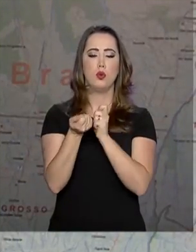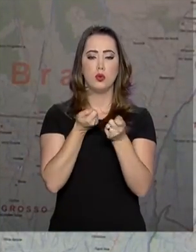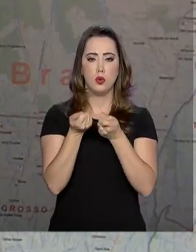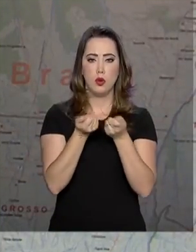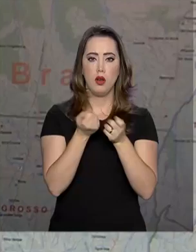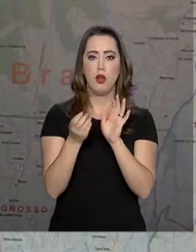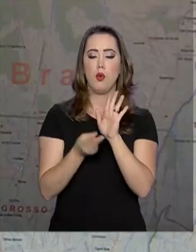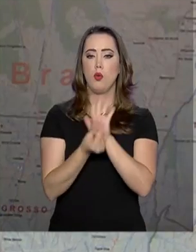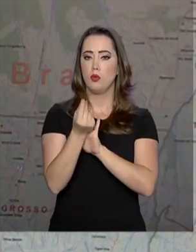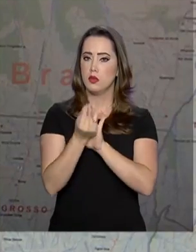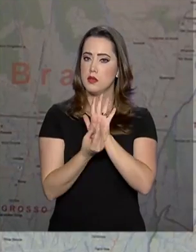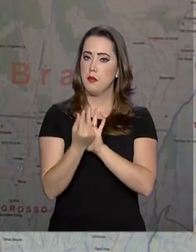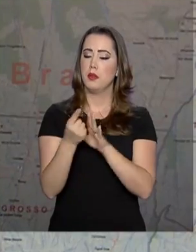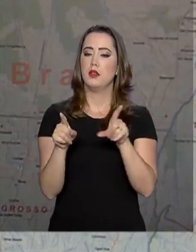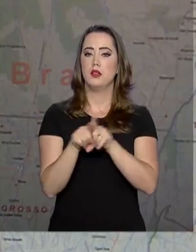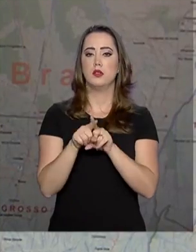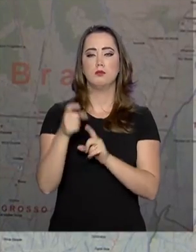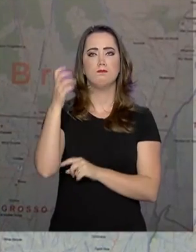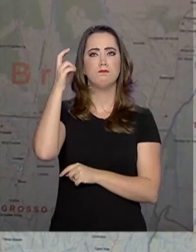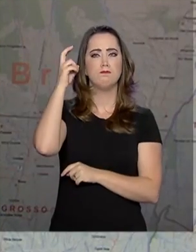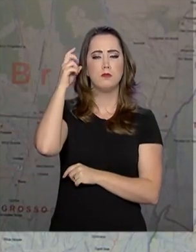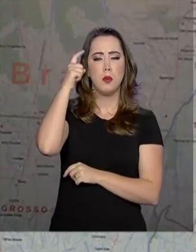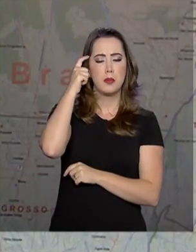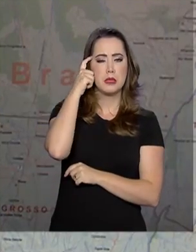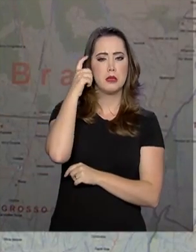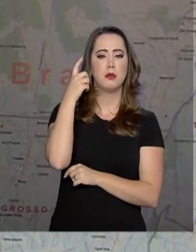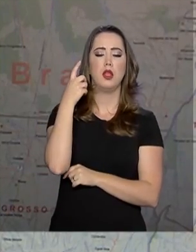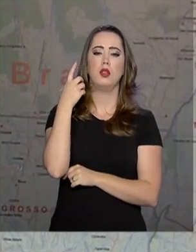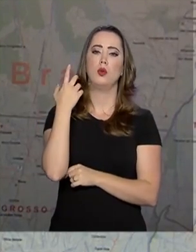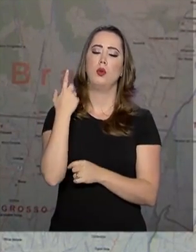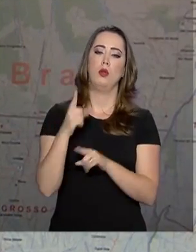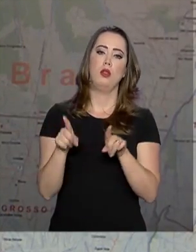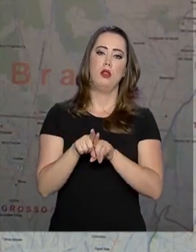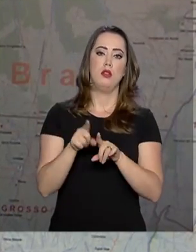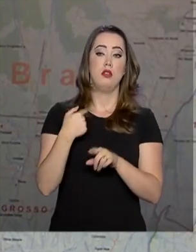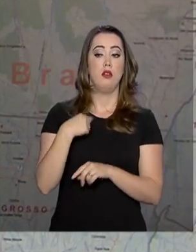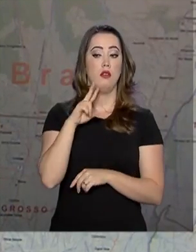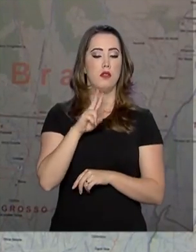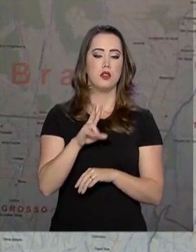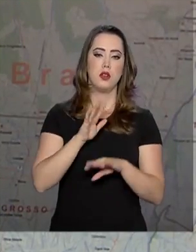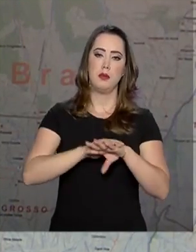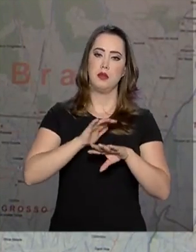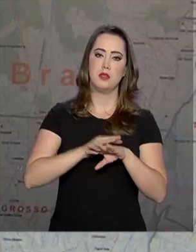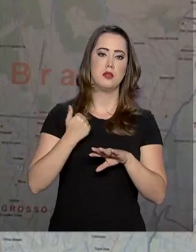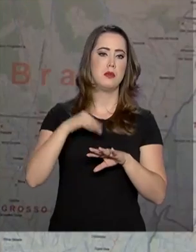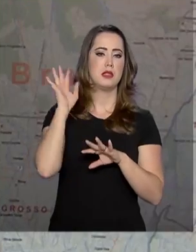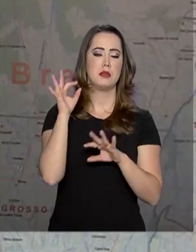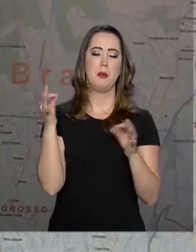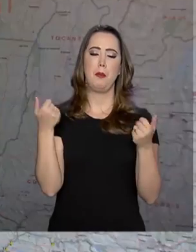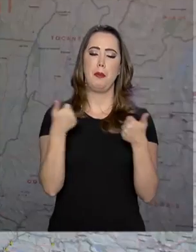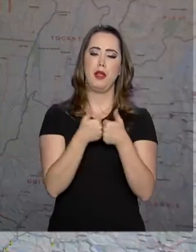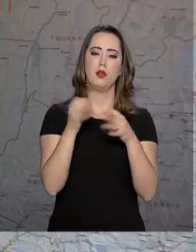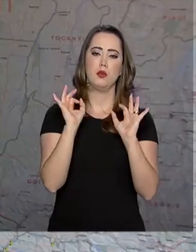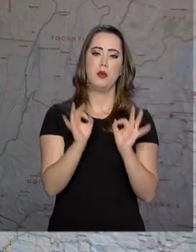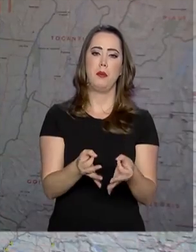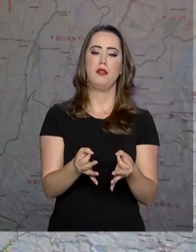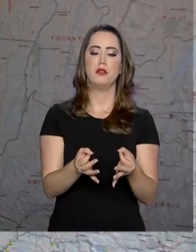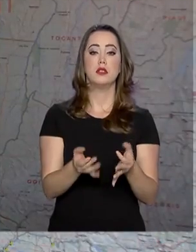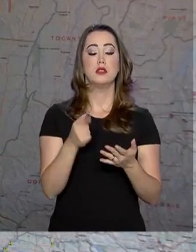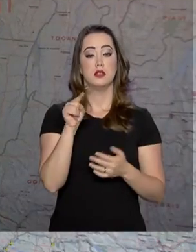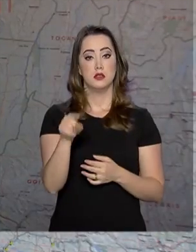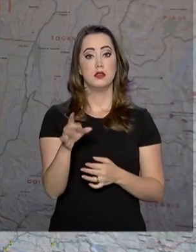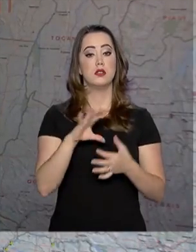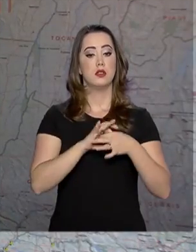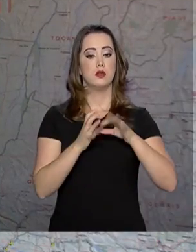raciocínio lógico. A matemática eu considero uma das coisas mais próximas da perfeição que tem. E a Olimpíada de